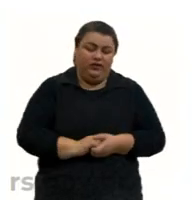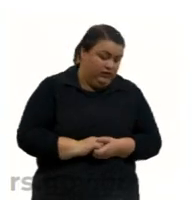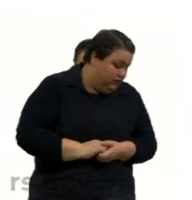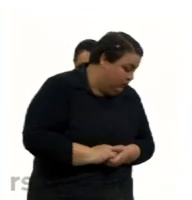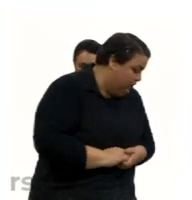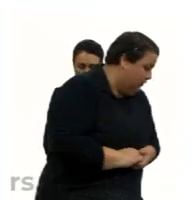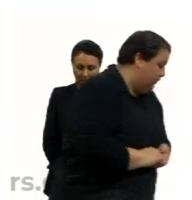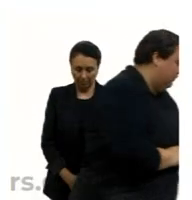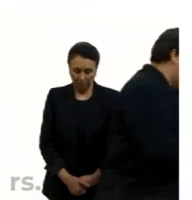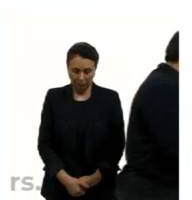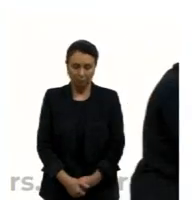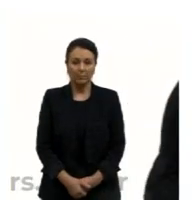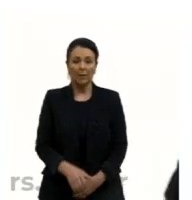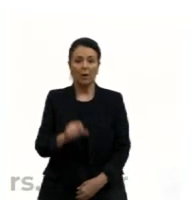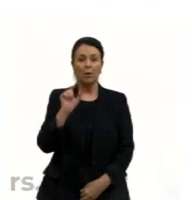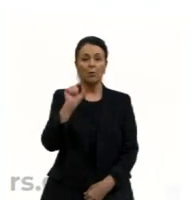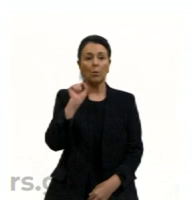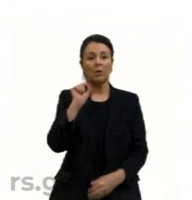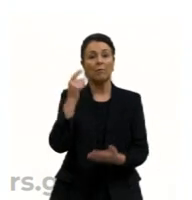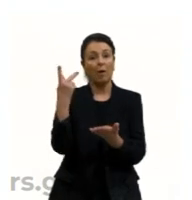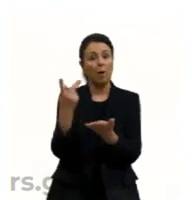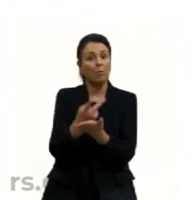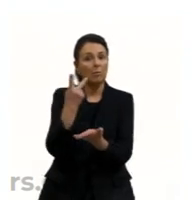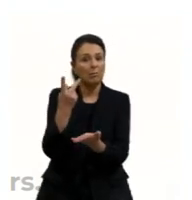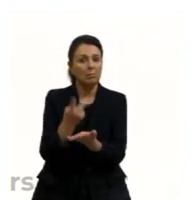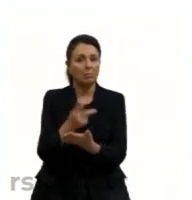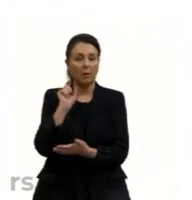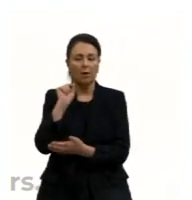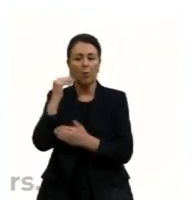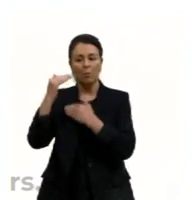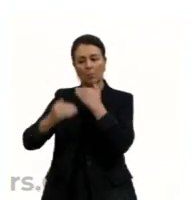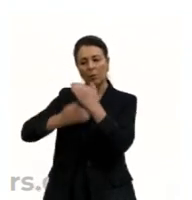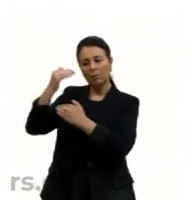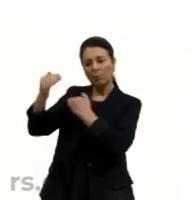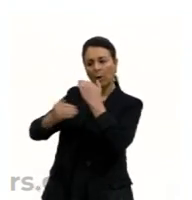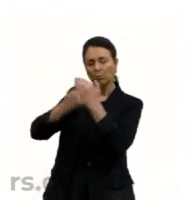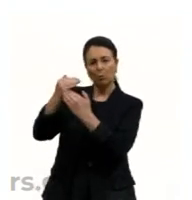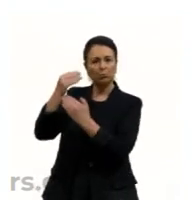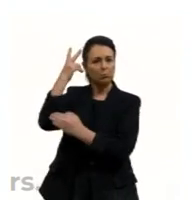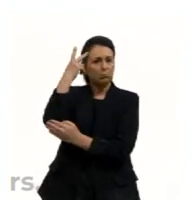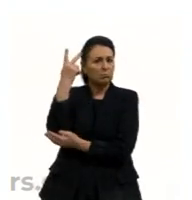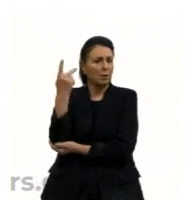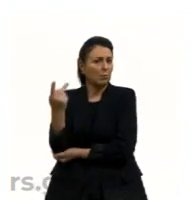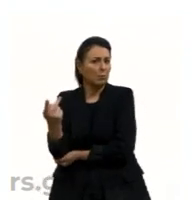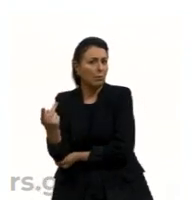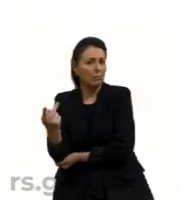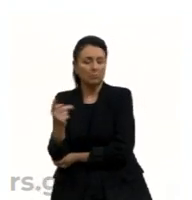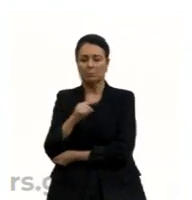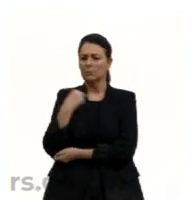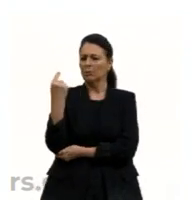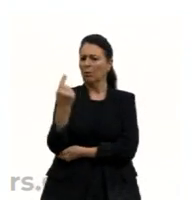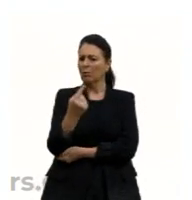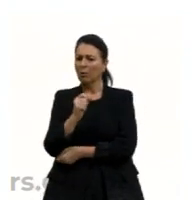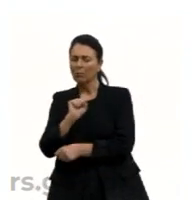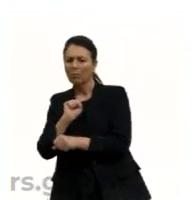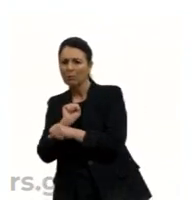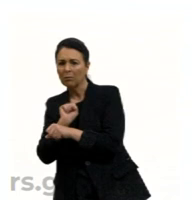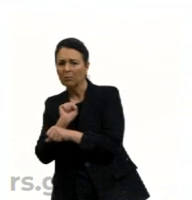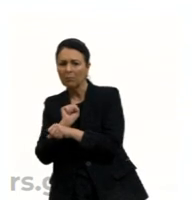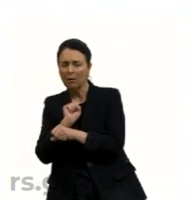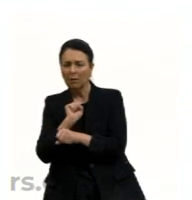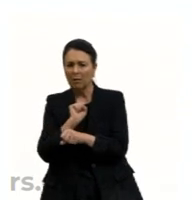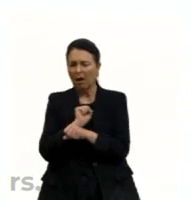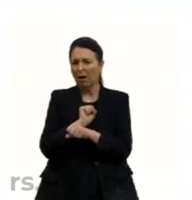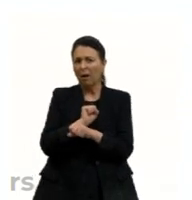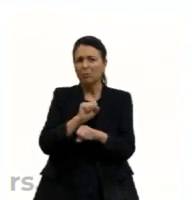Isso, o vai acontecer, turma? Olha só. Acontece um processo de naturalização. Se nós não pararmos de vez em